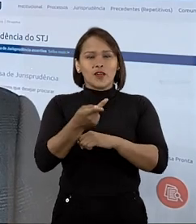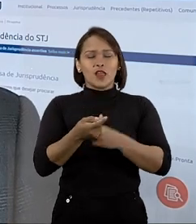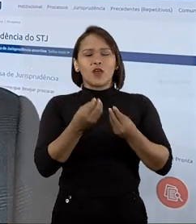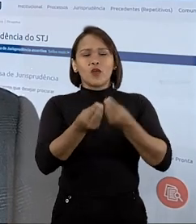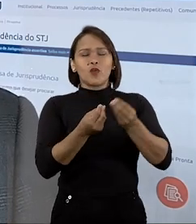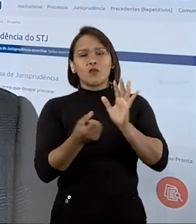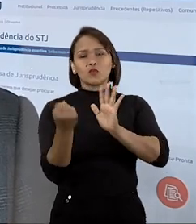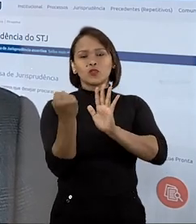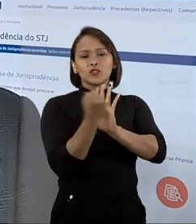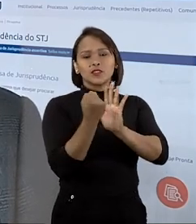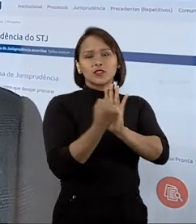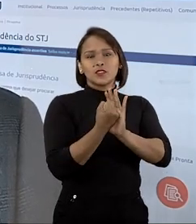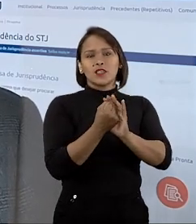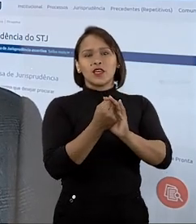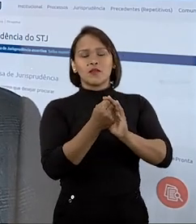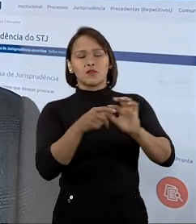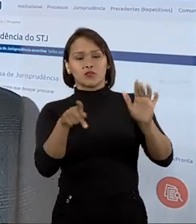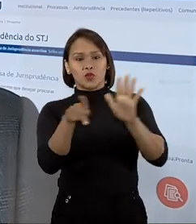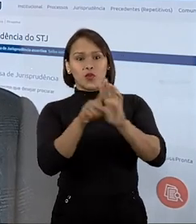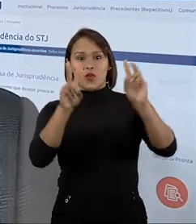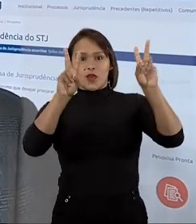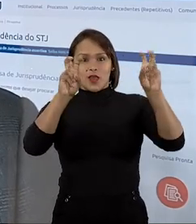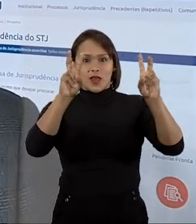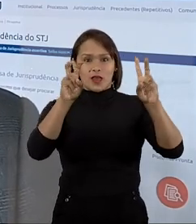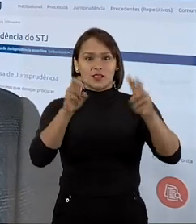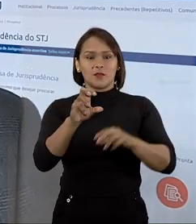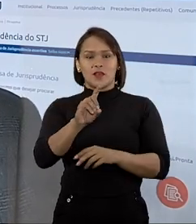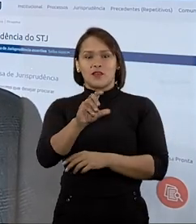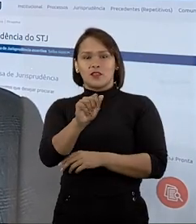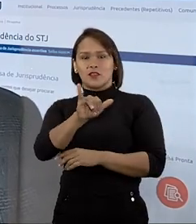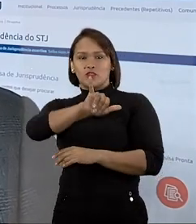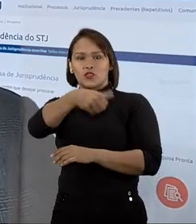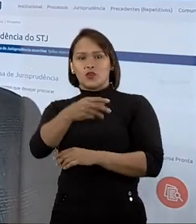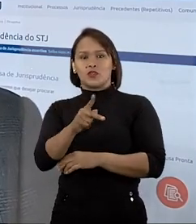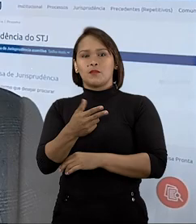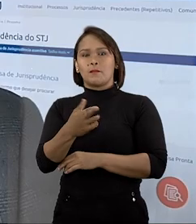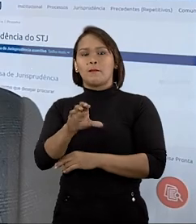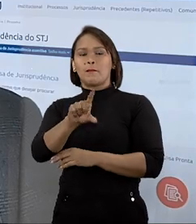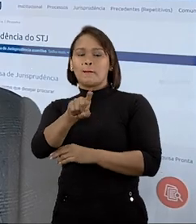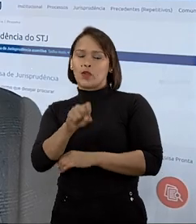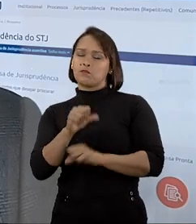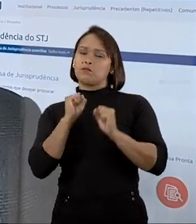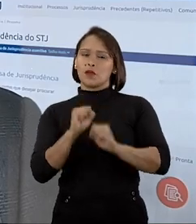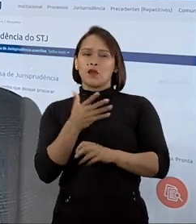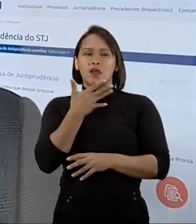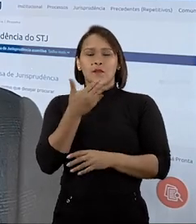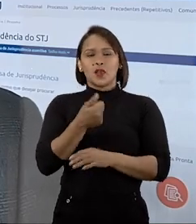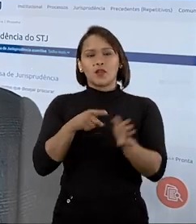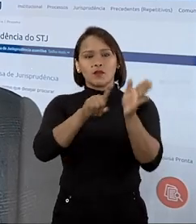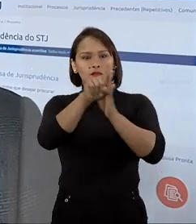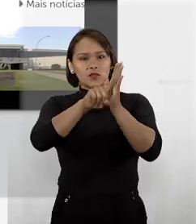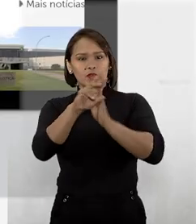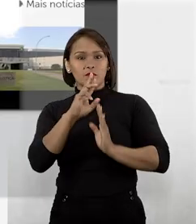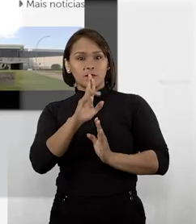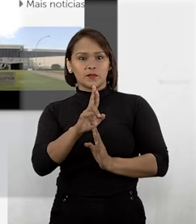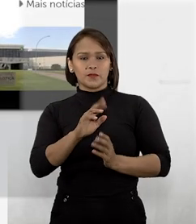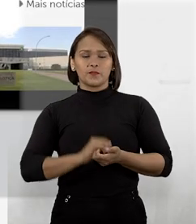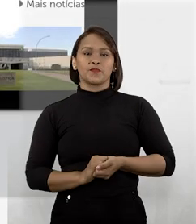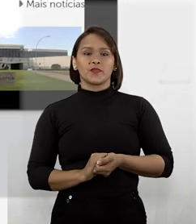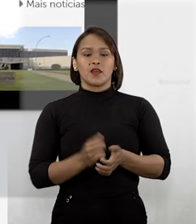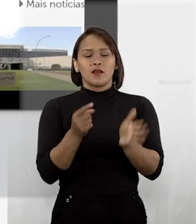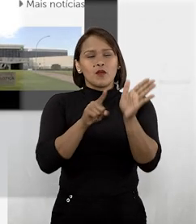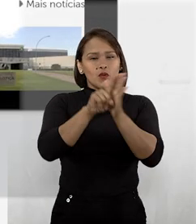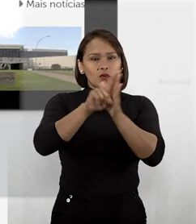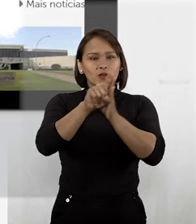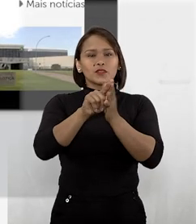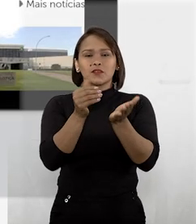símbolos e operadores como aspas, ADJ e PROX podem melhorar o resultado da sua pesquisa. Para iniciar